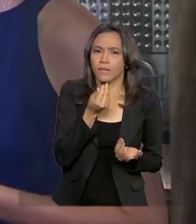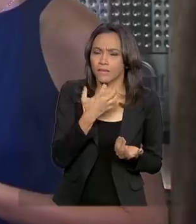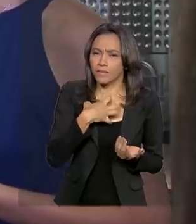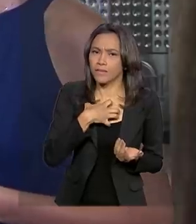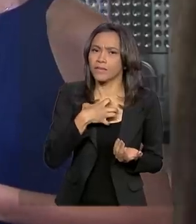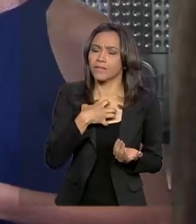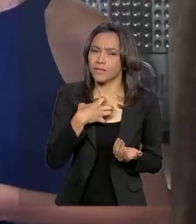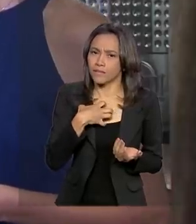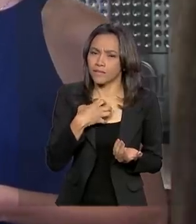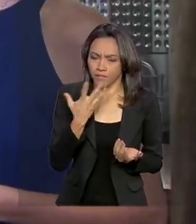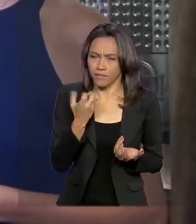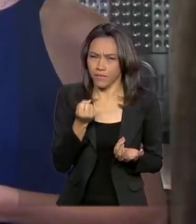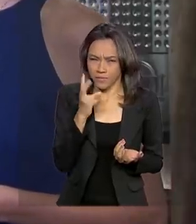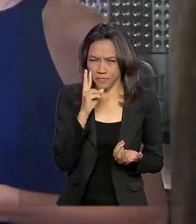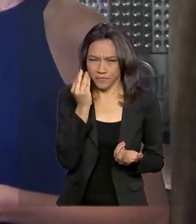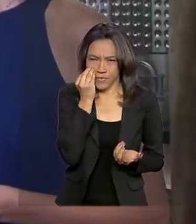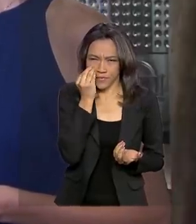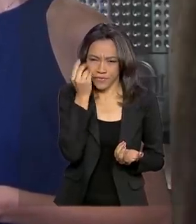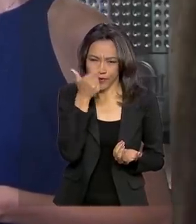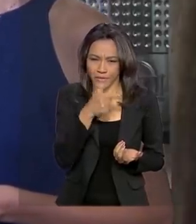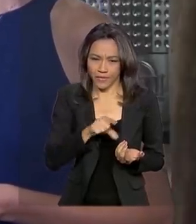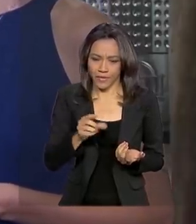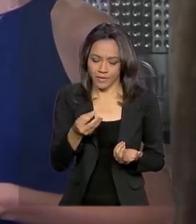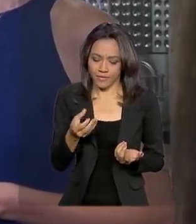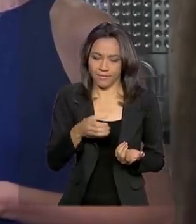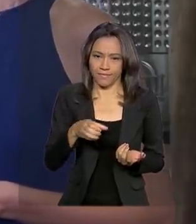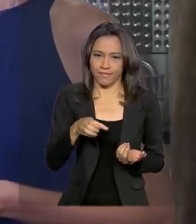degustá-lo. Vamos lá, então, mais uma vez.